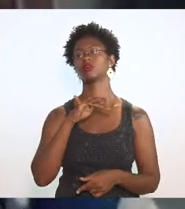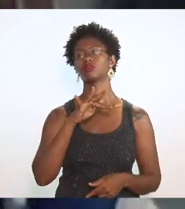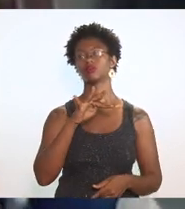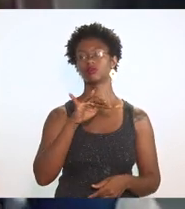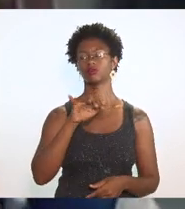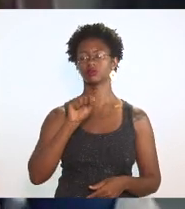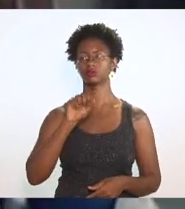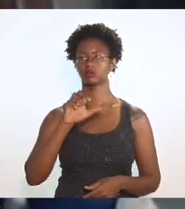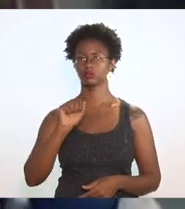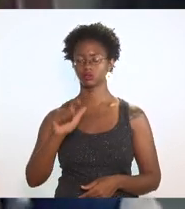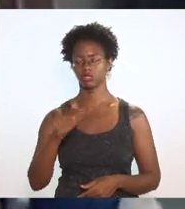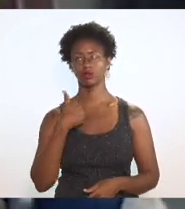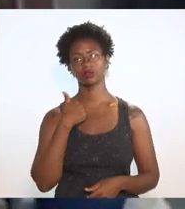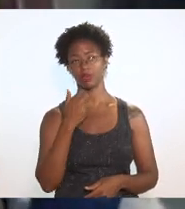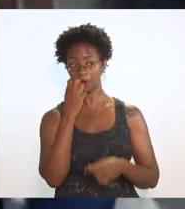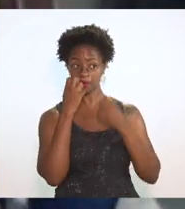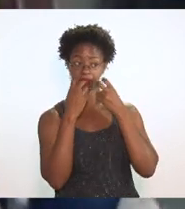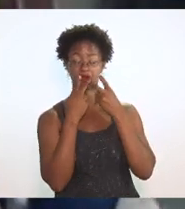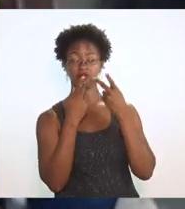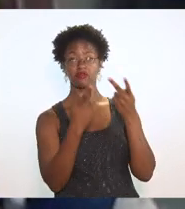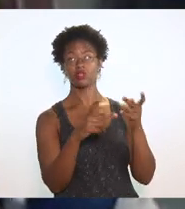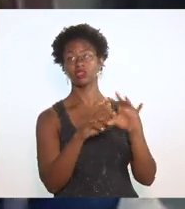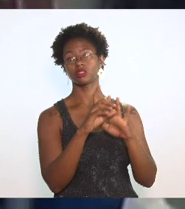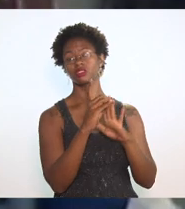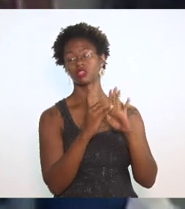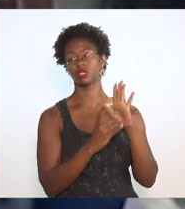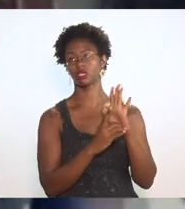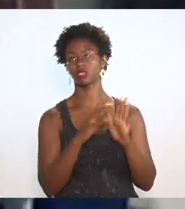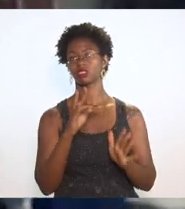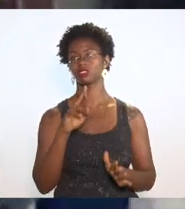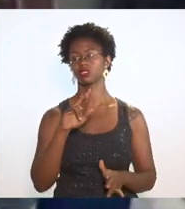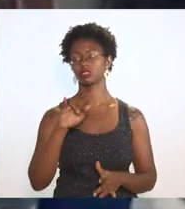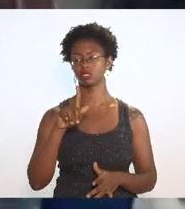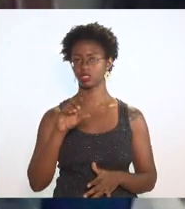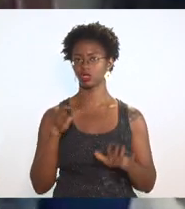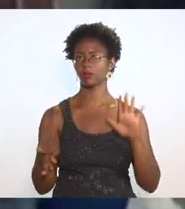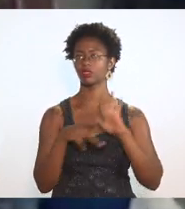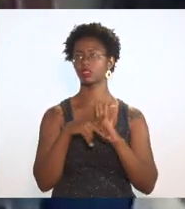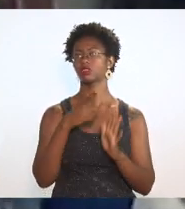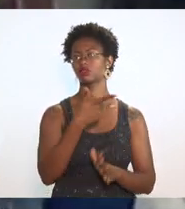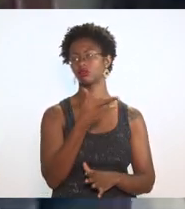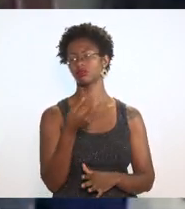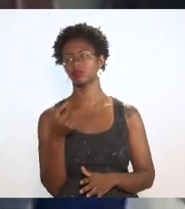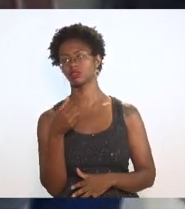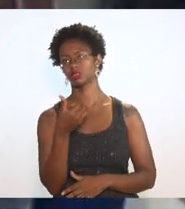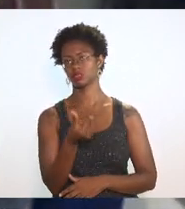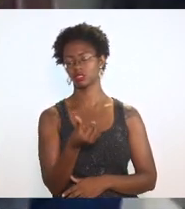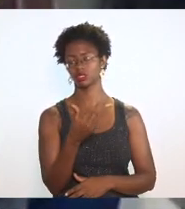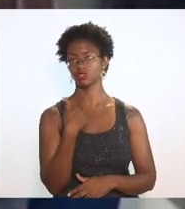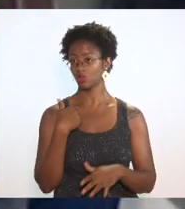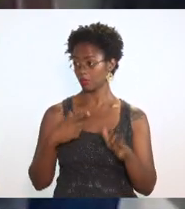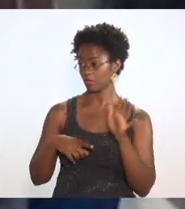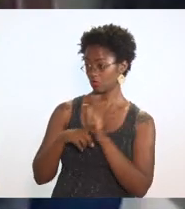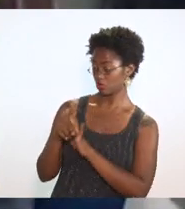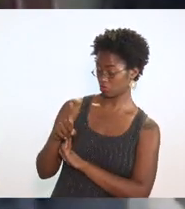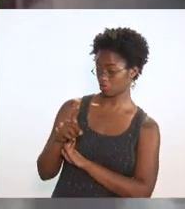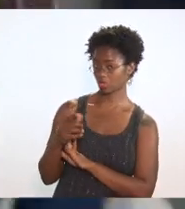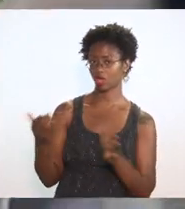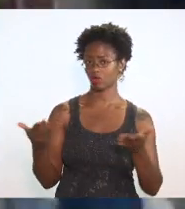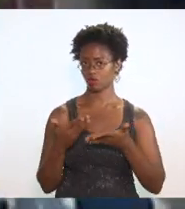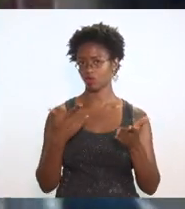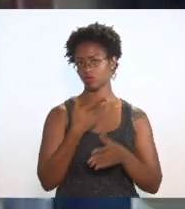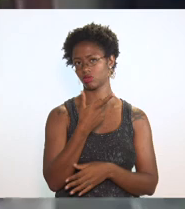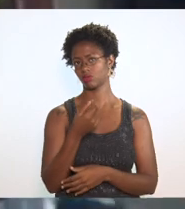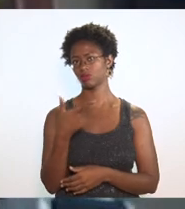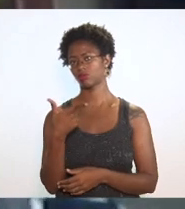esse decreto do trigo ele é de 2006 pergunto eu né nós estamos em 2020 o que